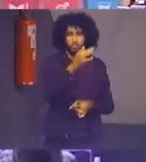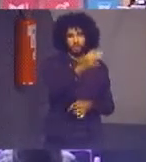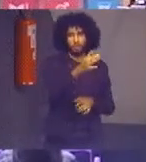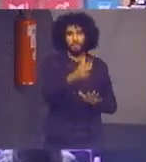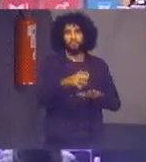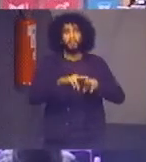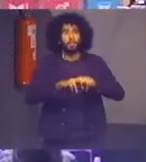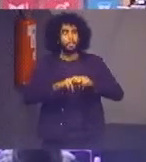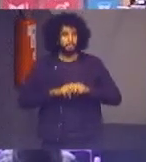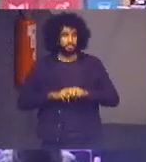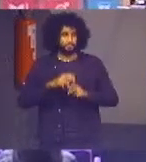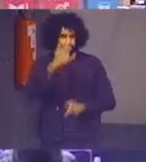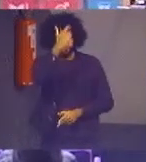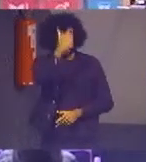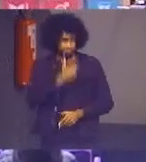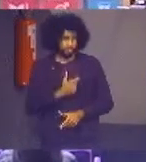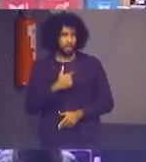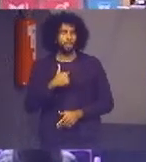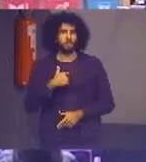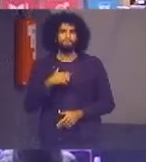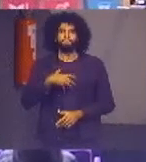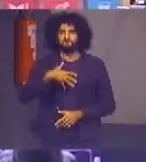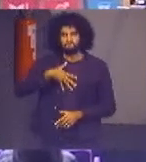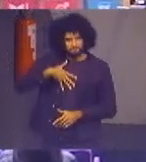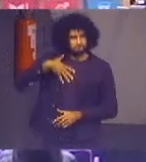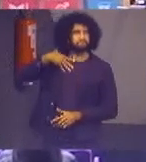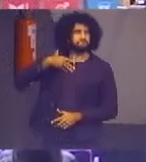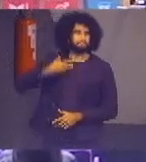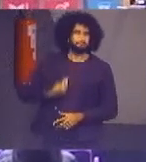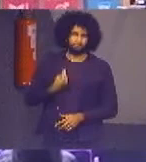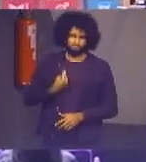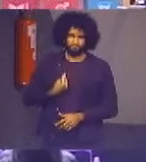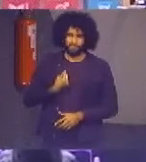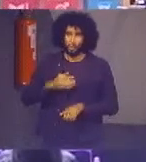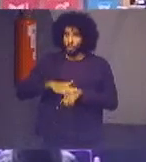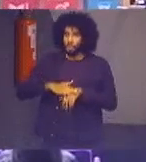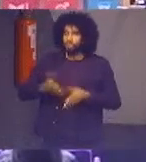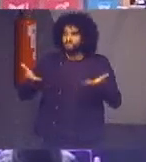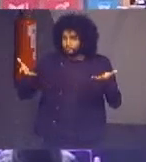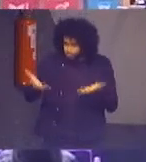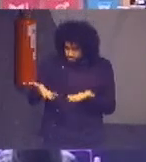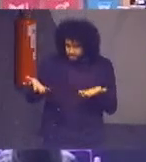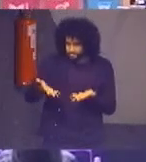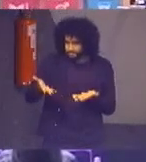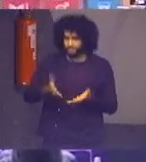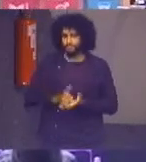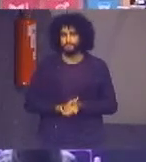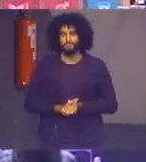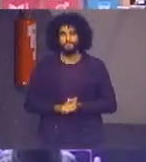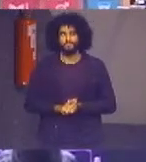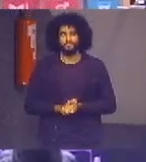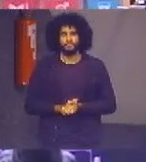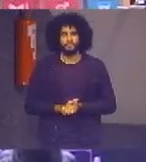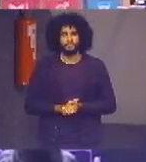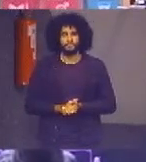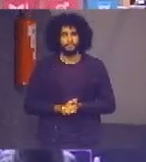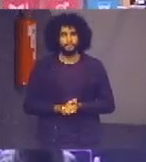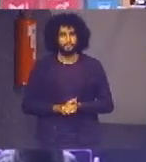me me orgulho muito de viver esse tempo esse tempo em que